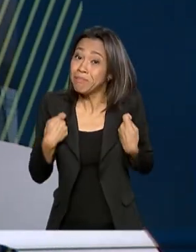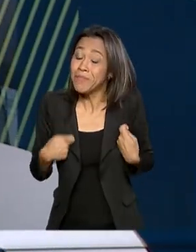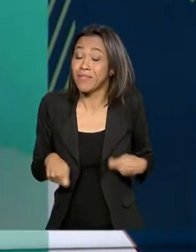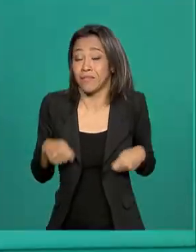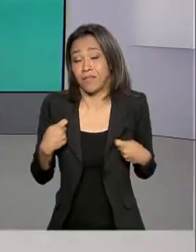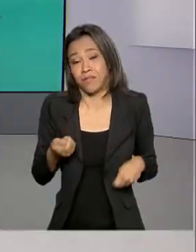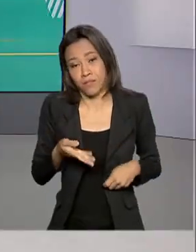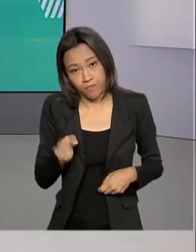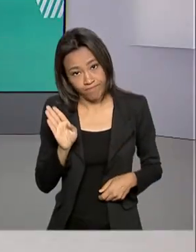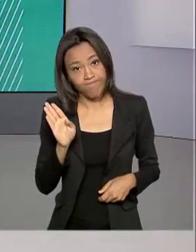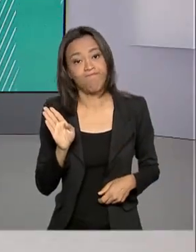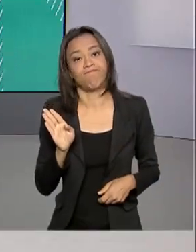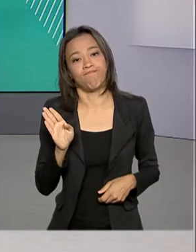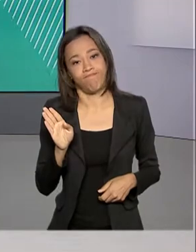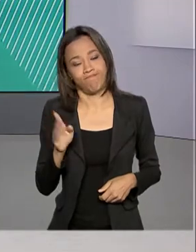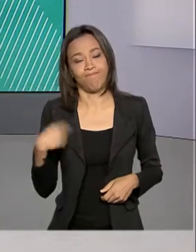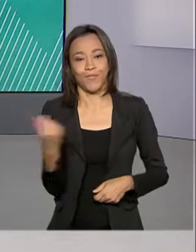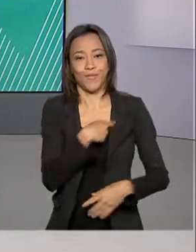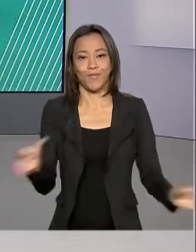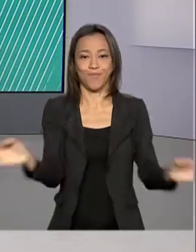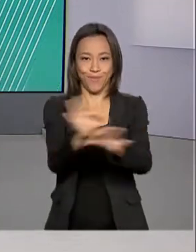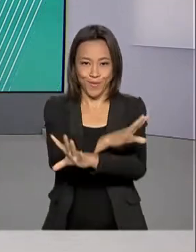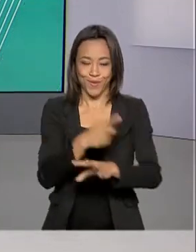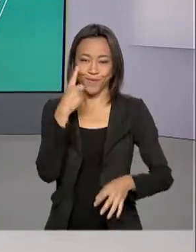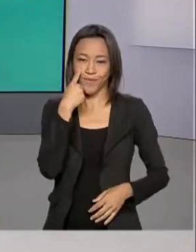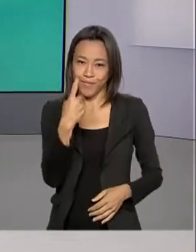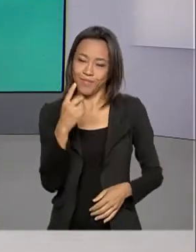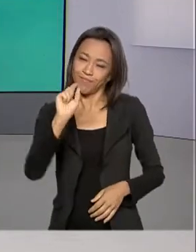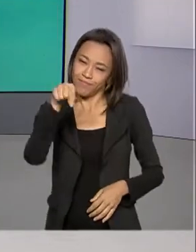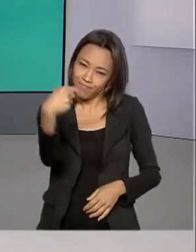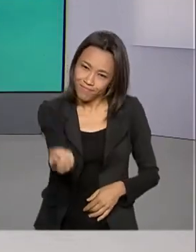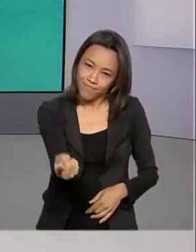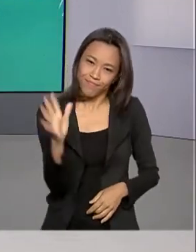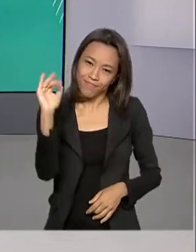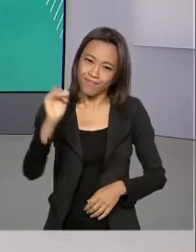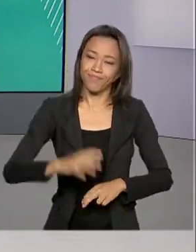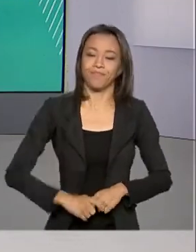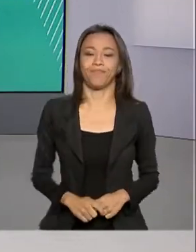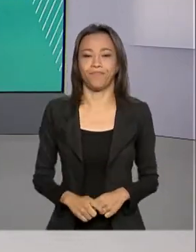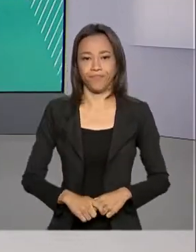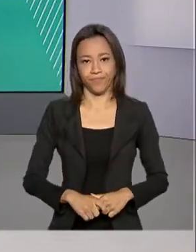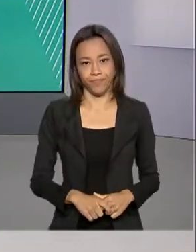necessidade. A gente fica por aqui. Nos vemos na próxima edição. Até lá!